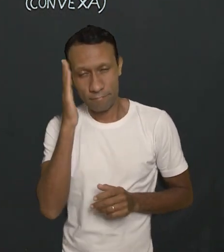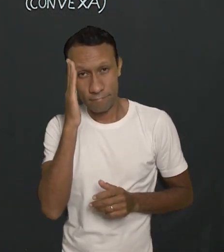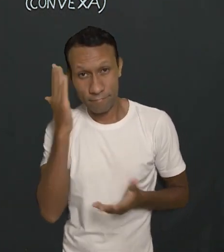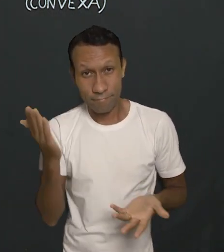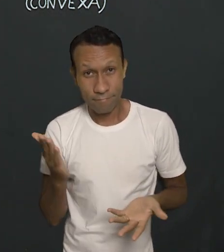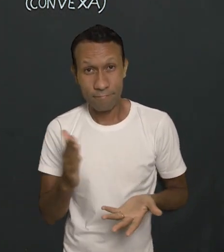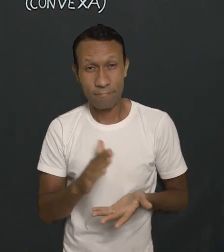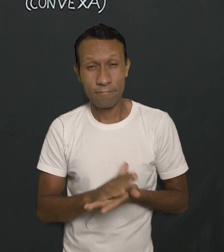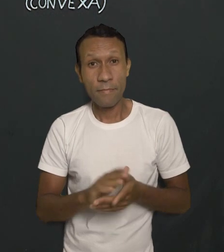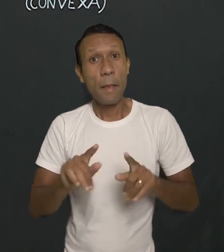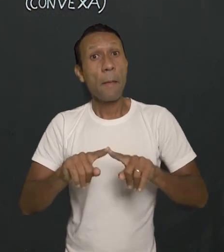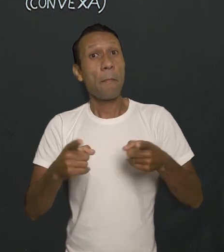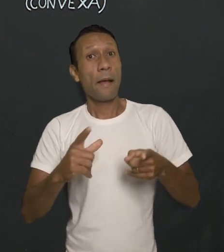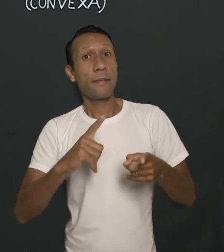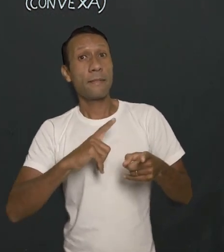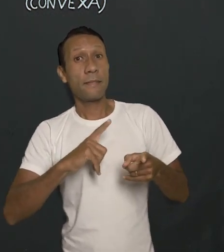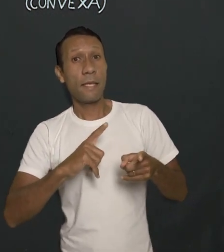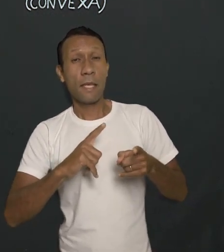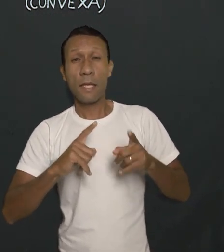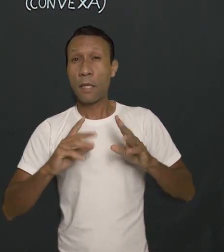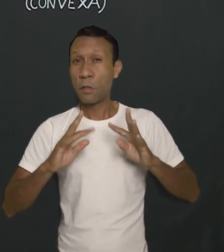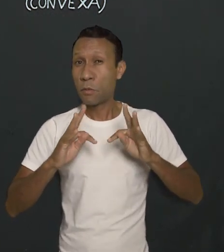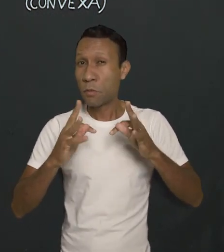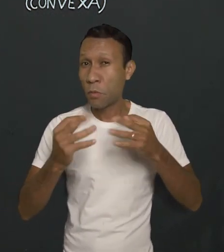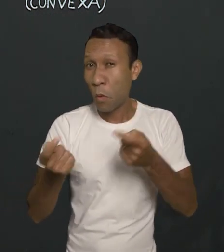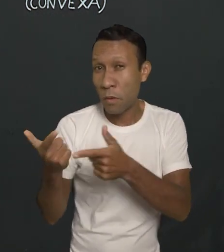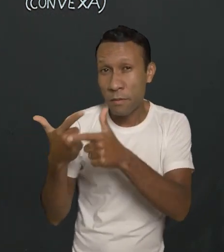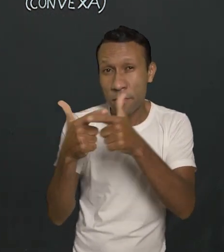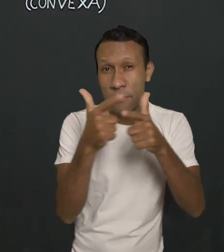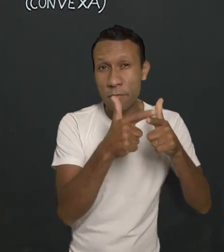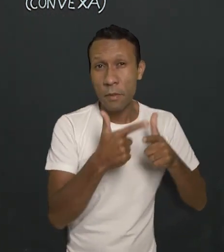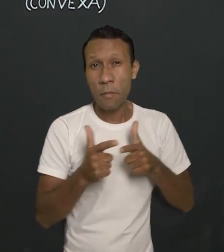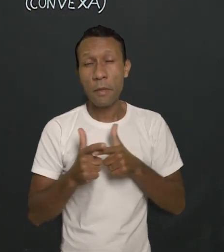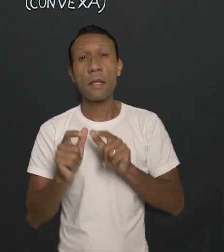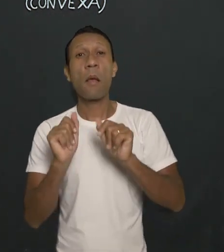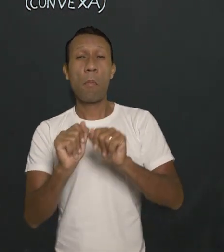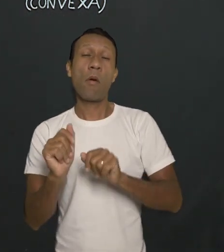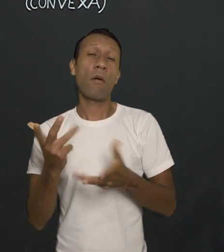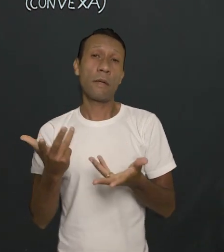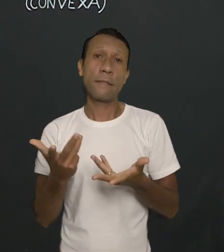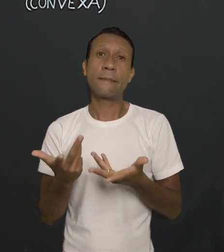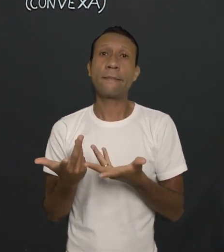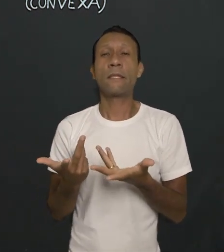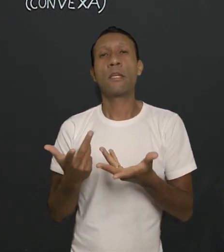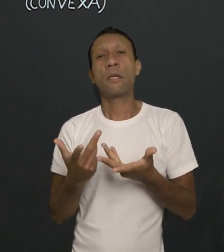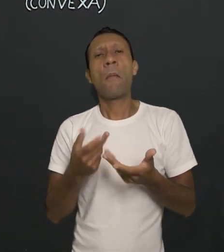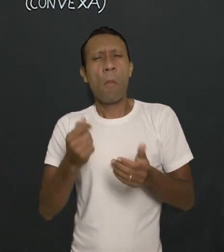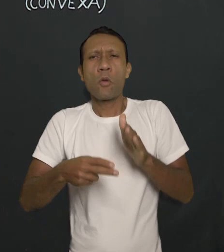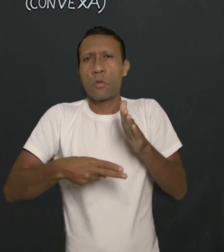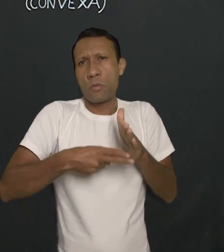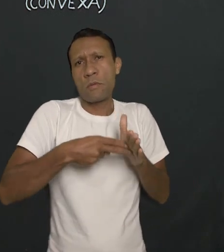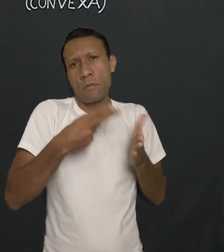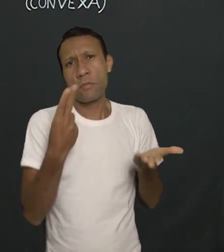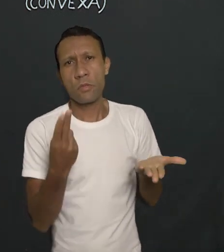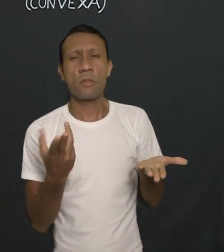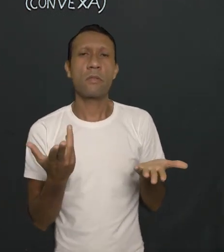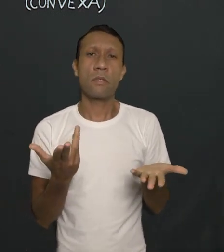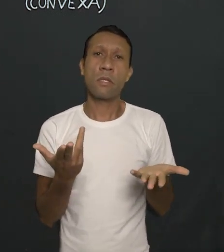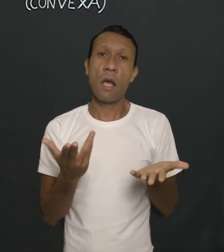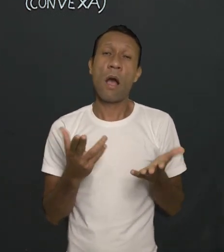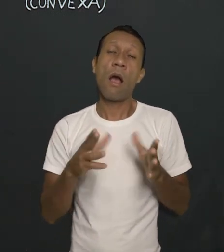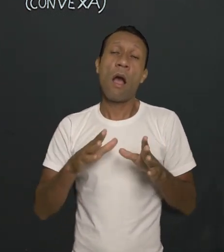retina. A gente precisa lembrar que todos esses problemas, eles podem ser tratados também com cirurgias,